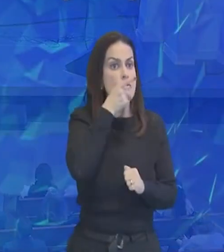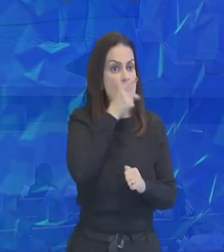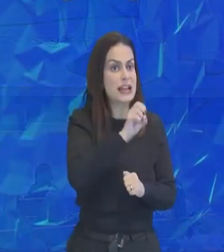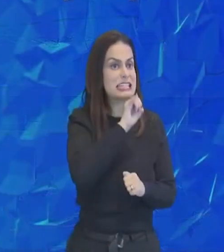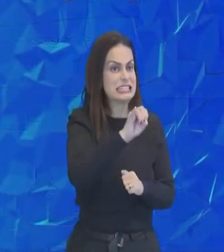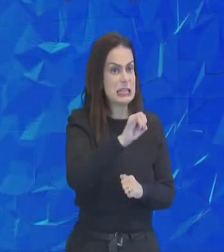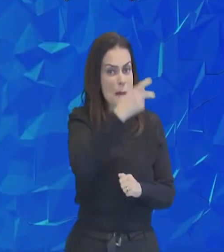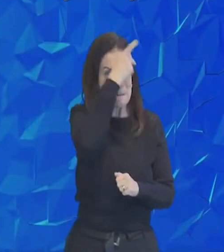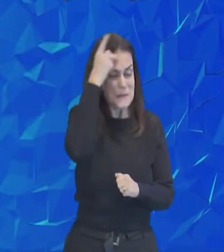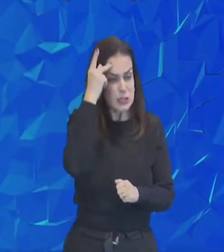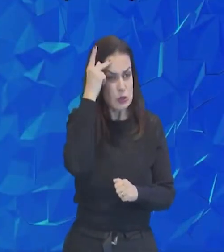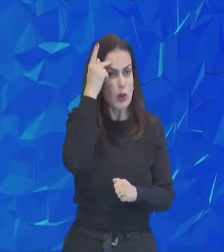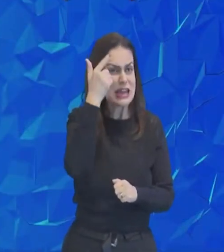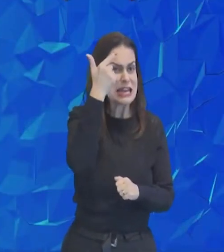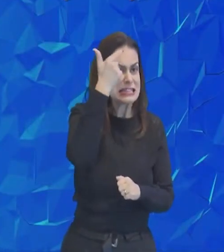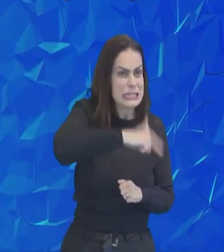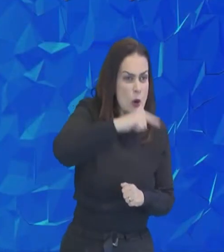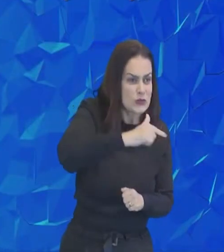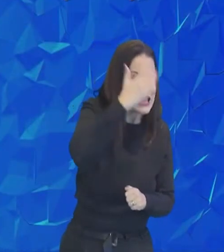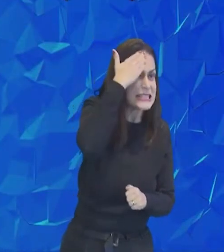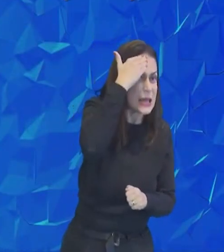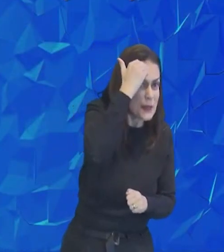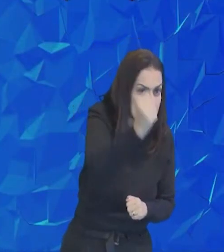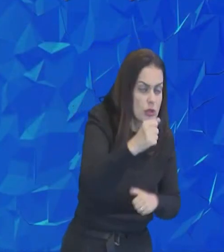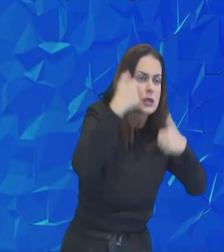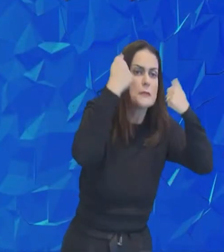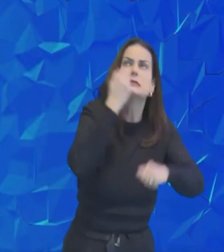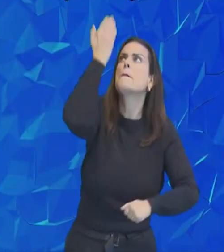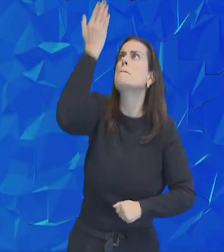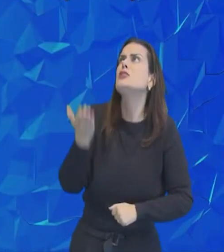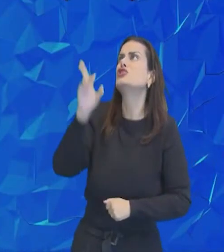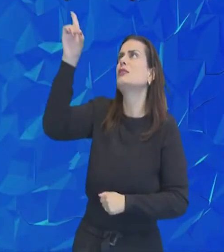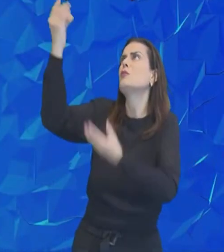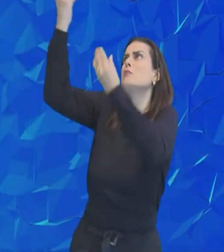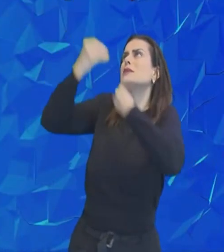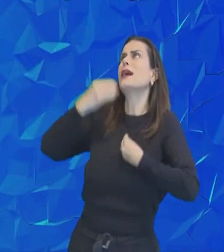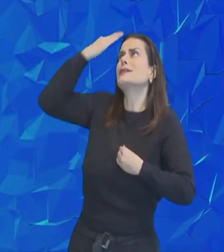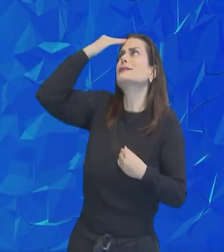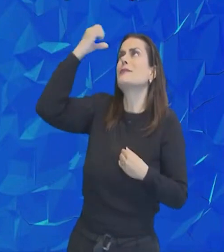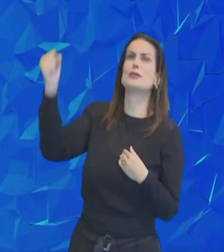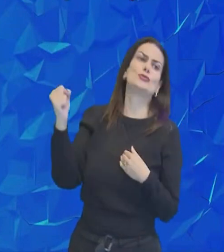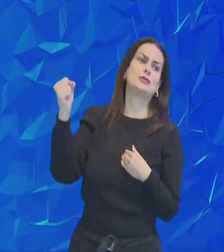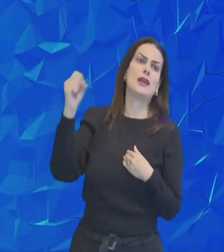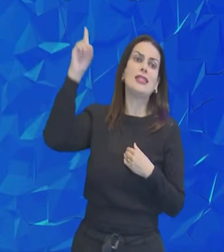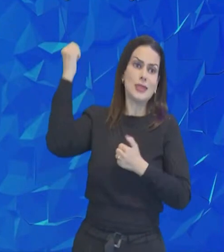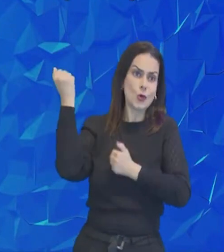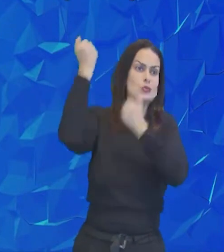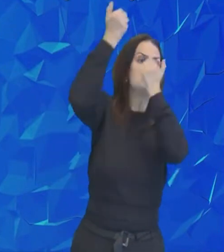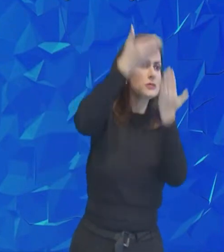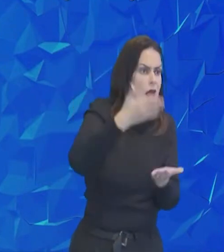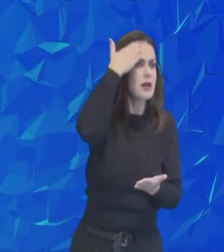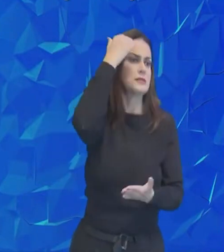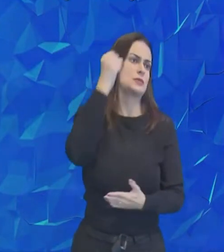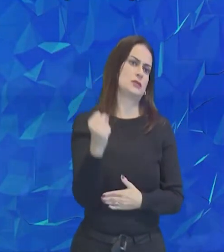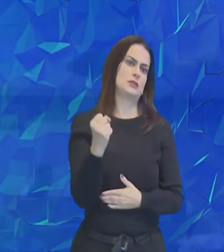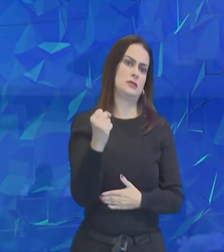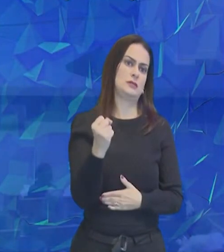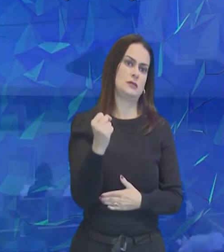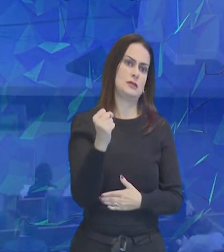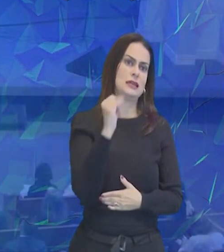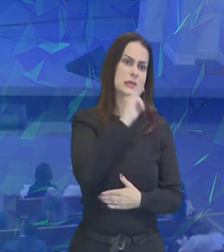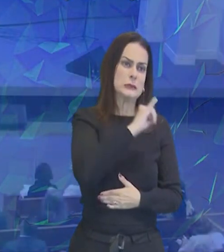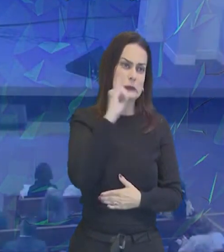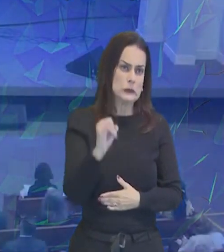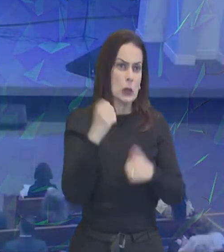de sabedoria, peça a Deus, que dá a todos, liberalmente. Essa instrução que deve ser acompanhada com